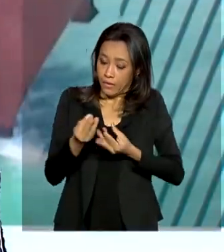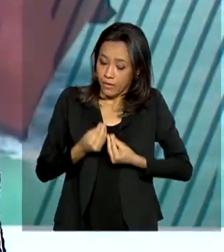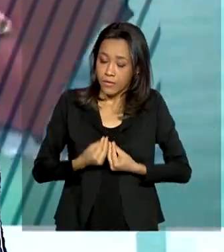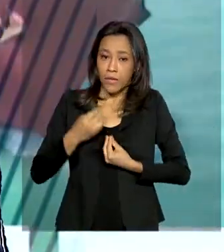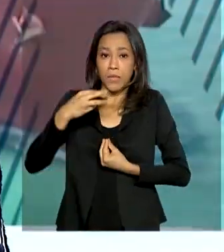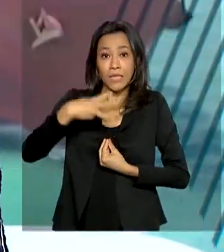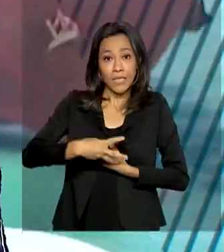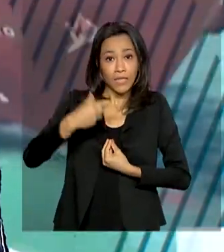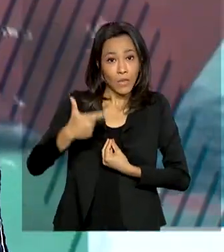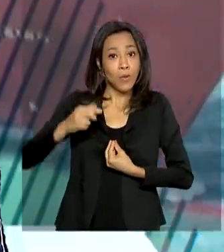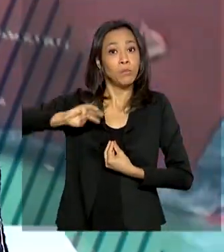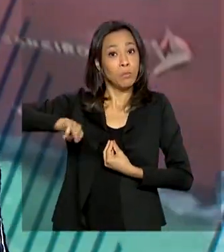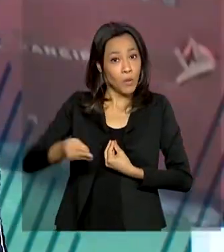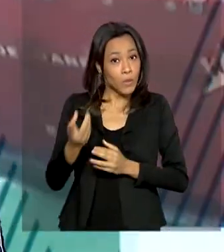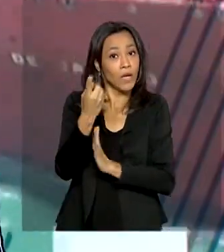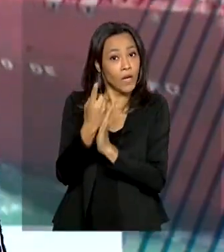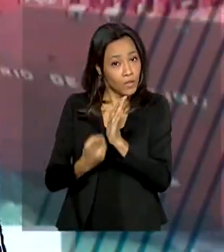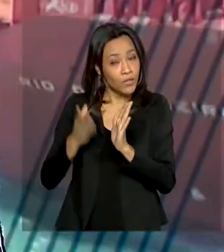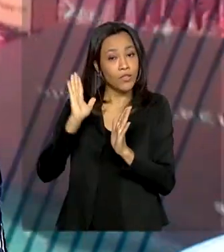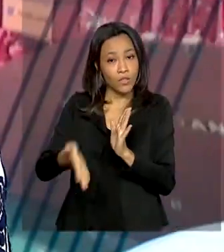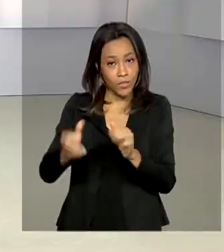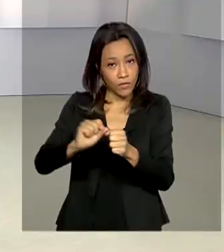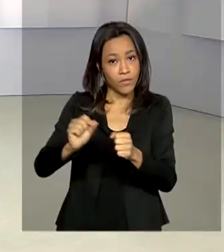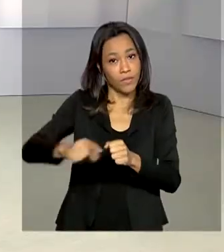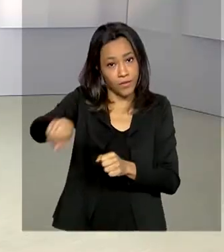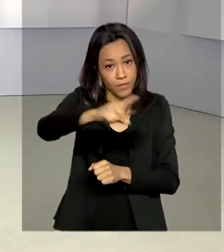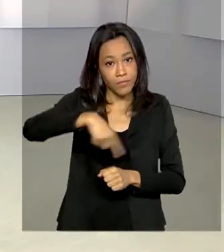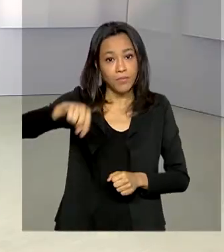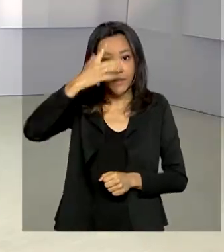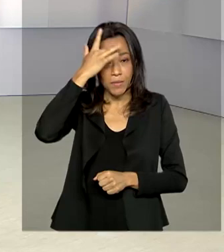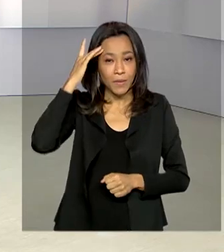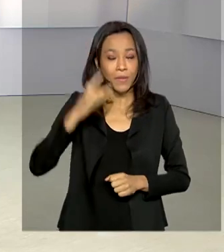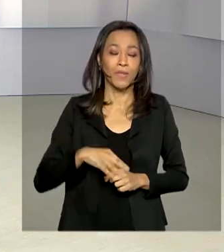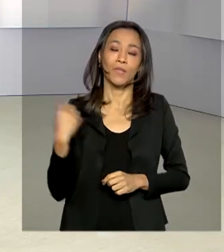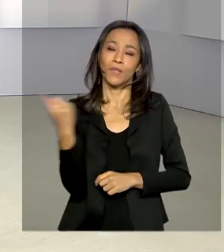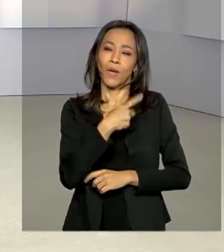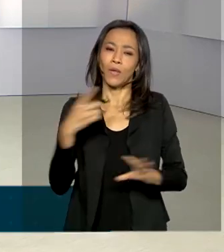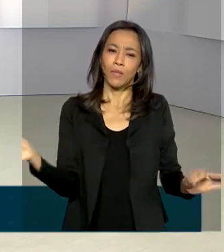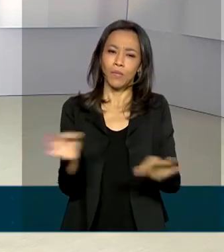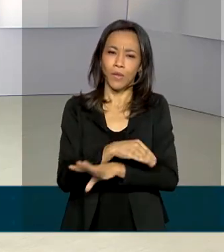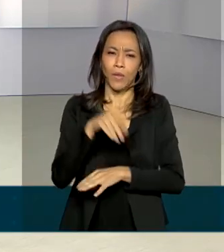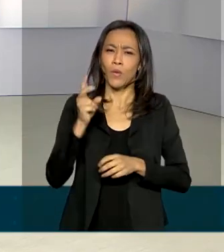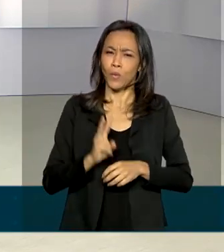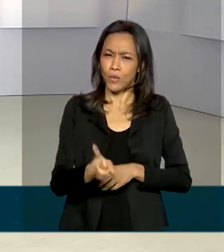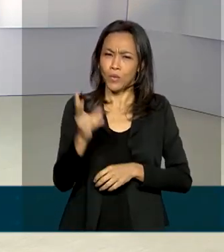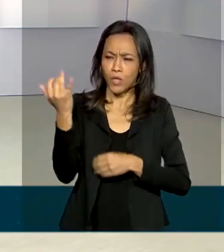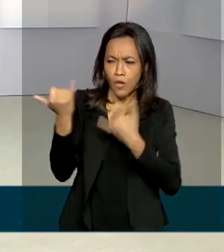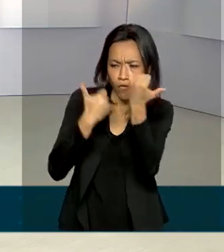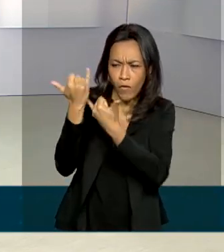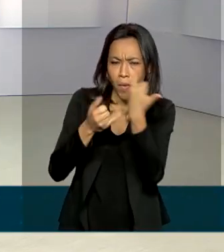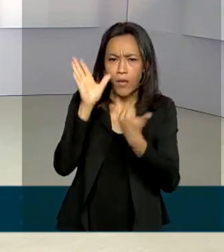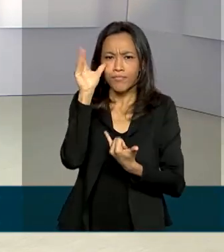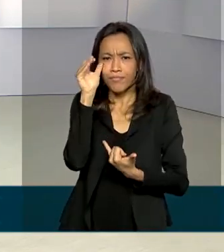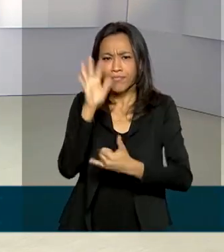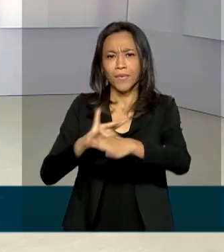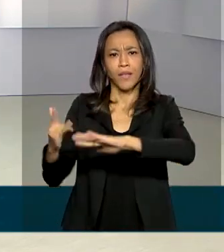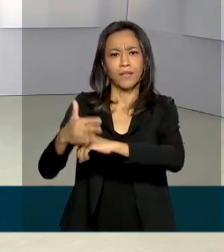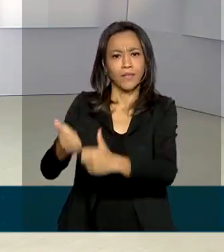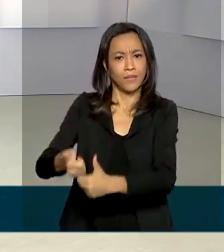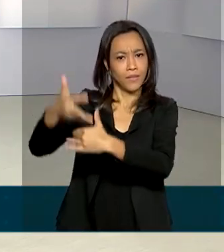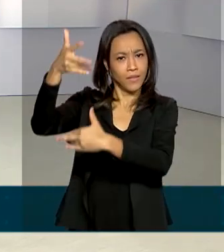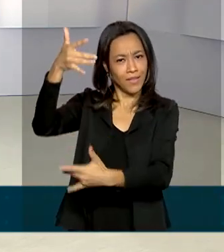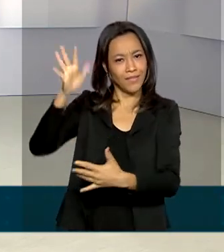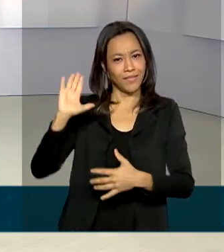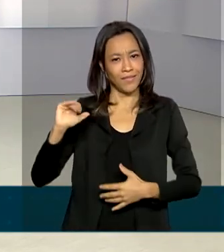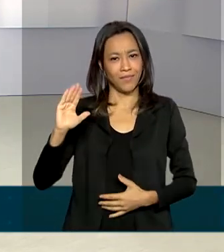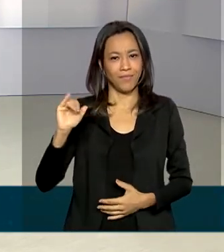de declarações sejam feitas pelos contribuintes. A gente fica por aqui. Continue bem informado também pelas nossas redes sociais.